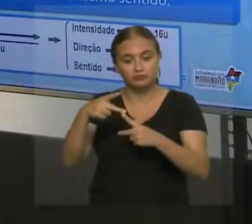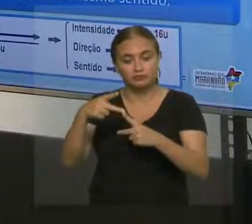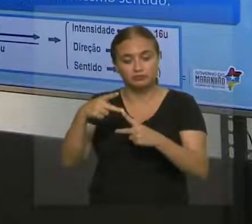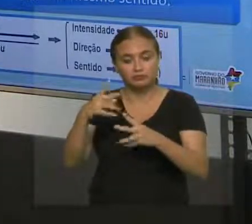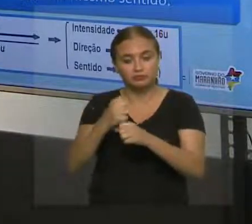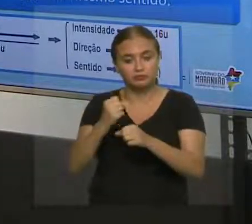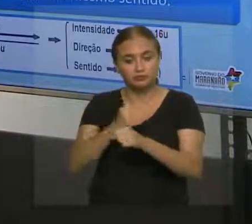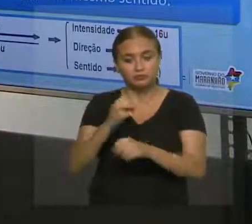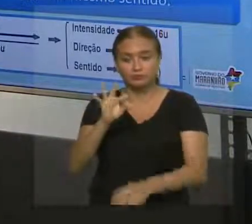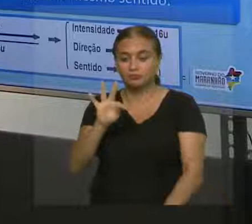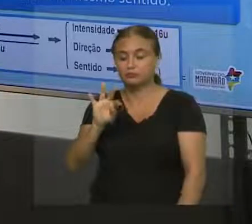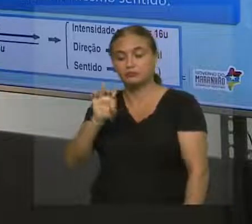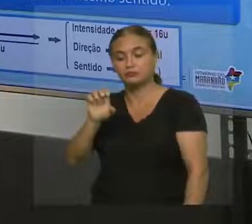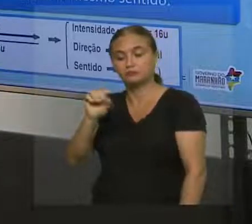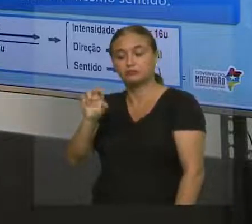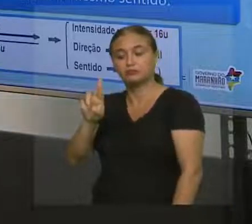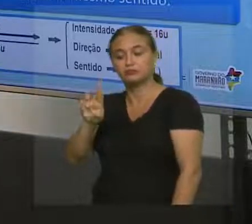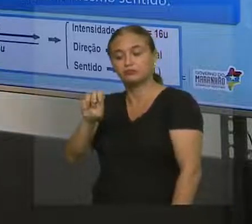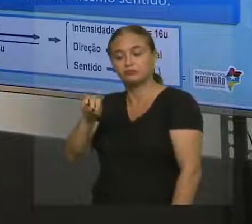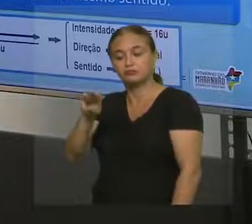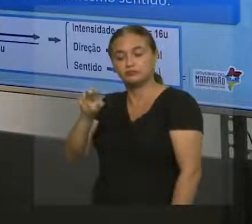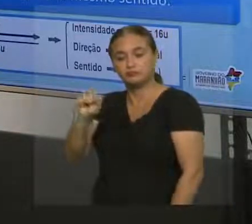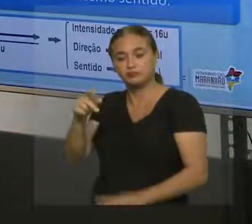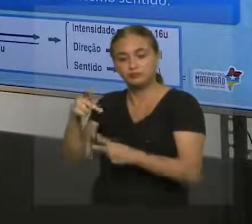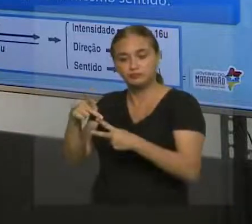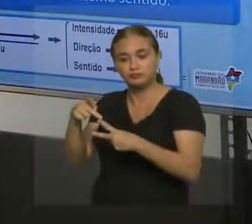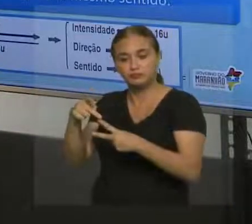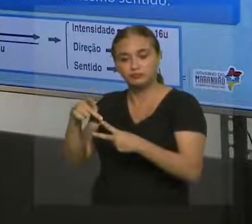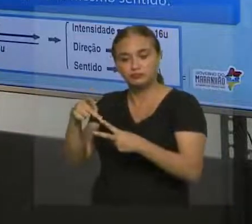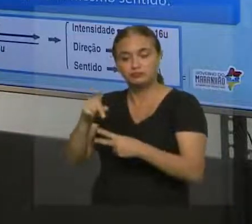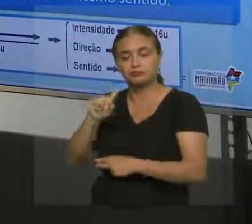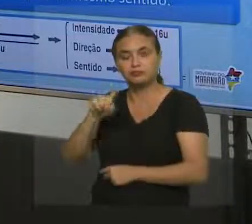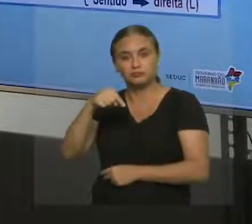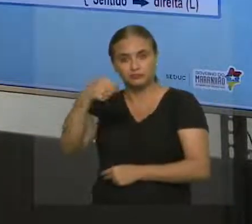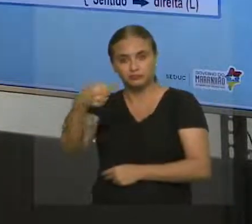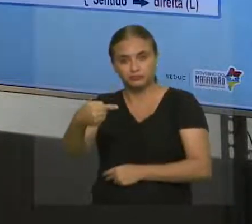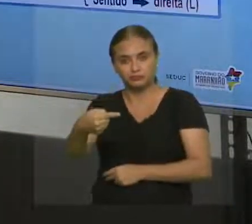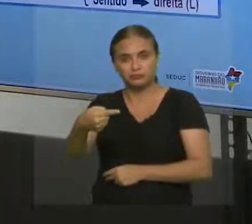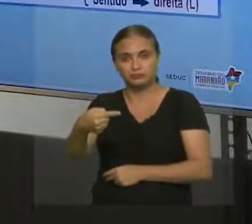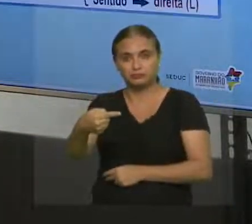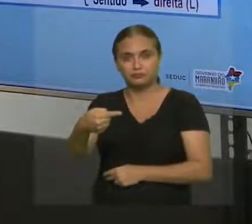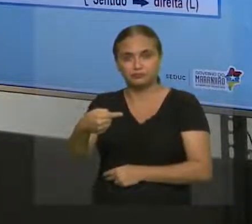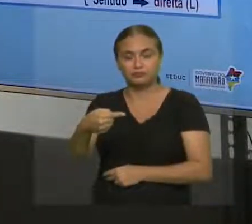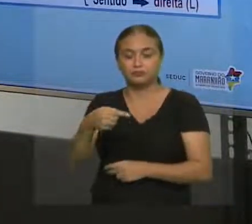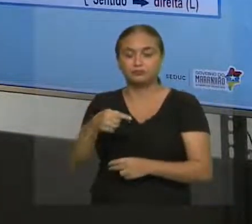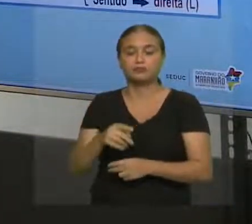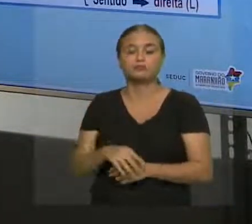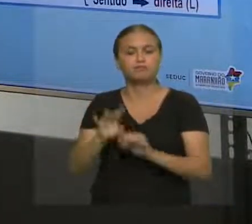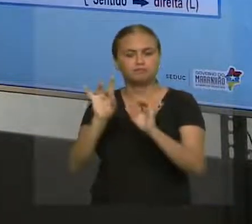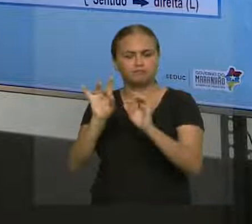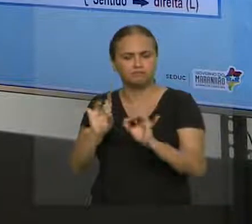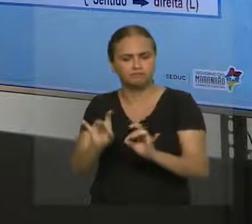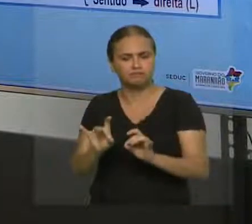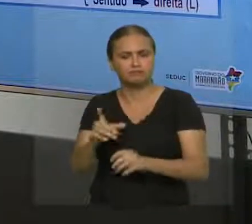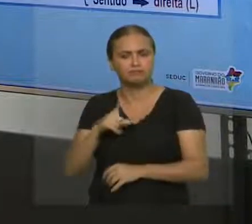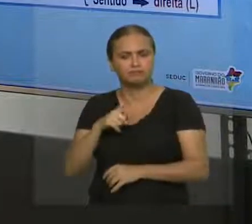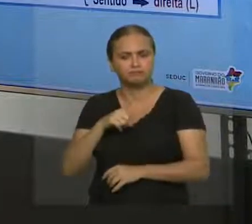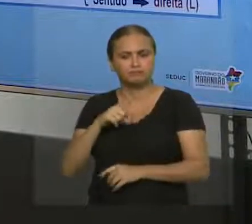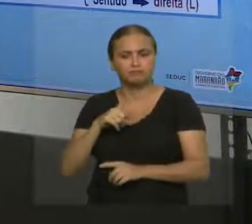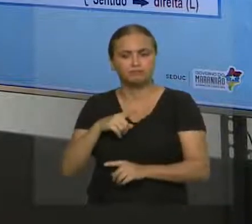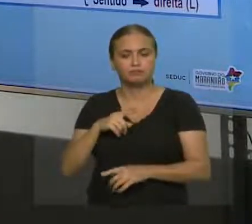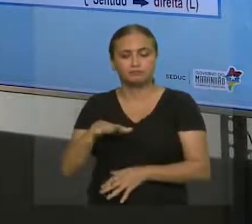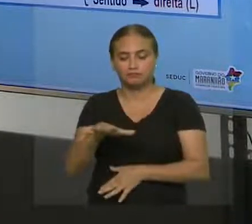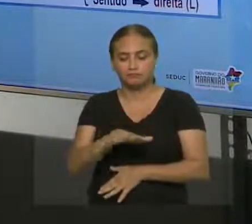anterior, ele perguntou uma soma e você aplicou a regra do paralogramo. Nesse próximo aqui, ó, que é o terceiro caso, quando você tem um ângulo